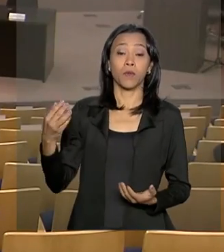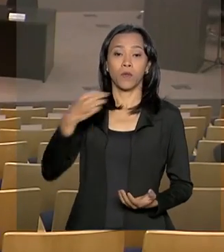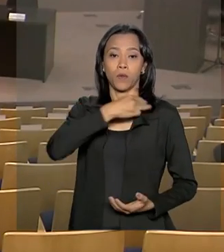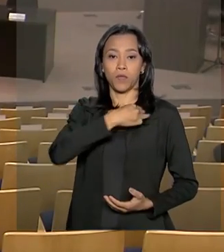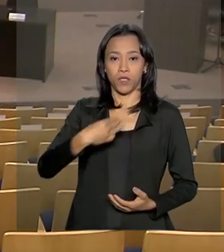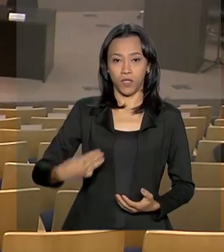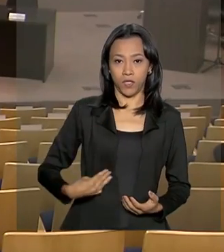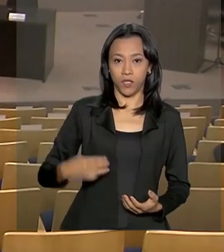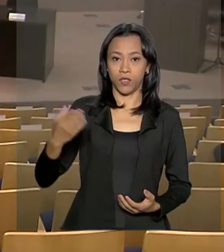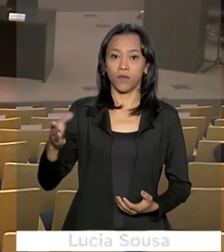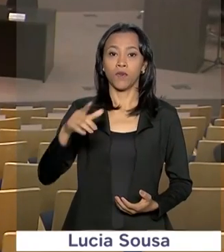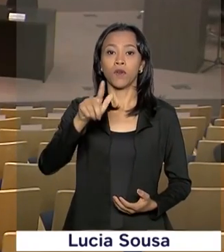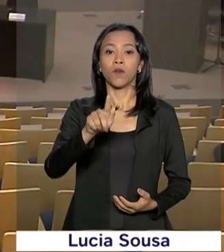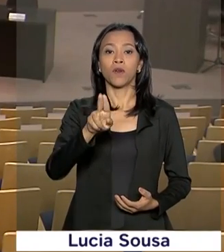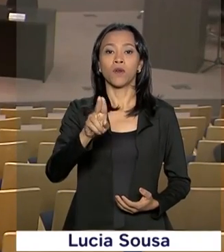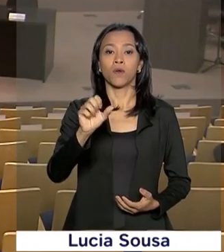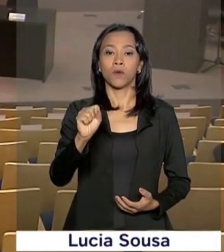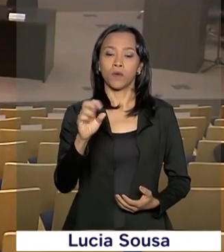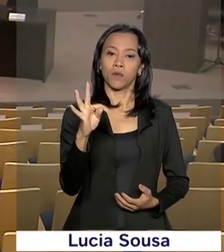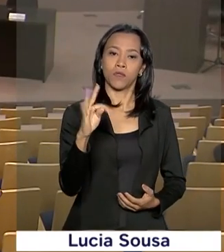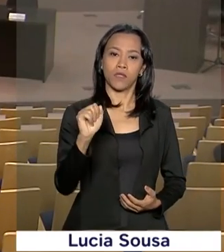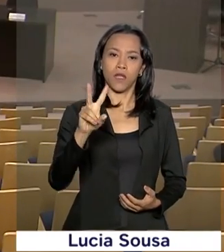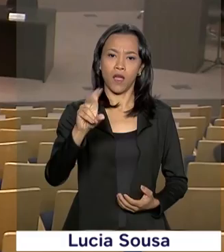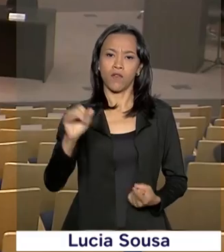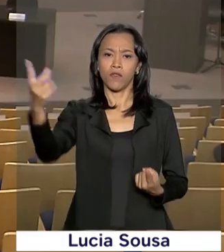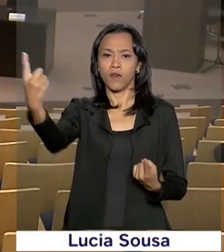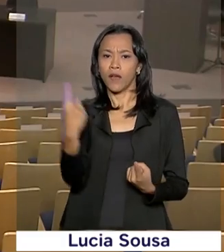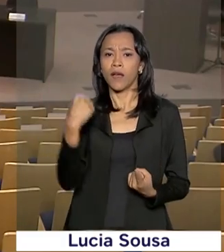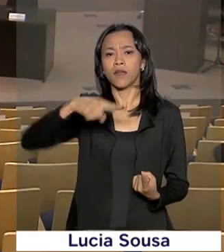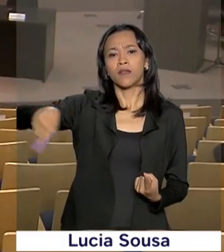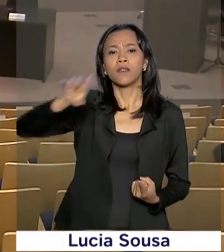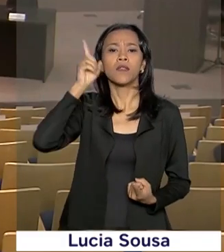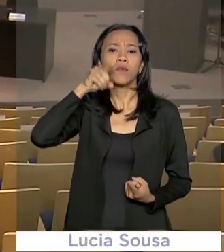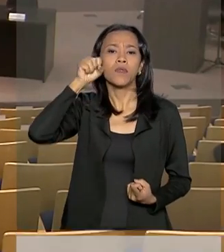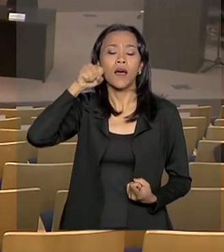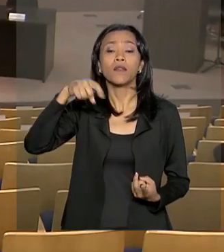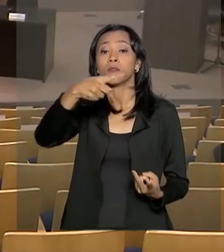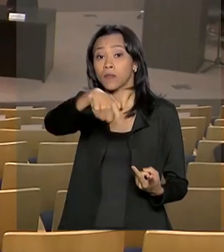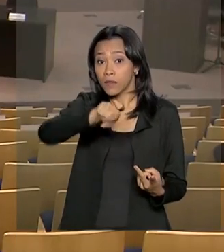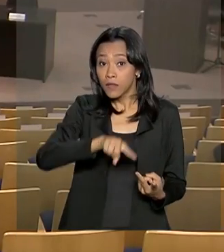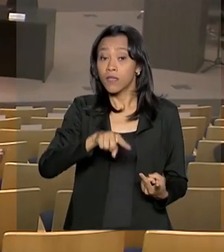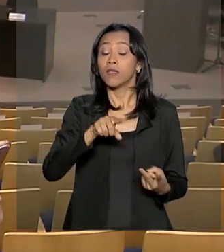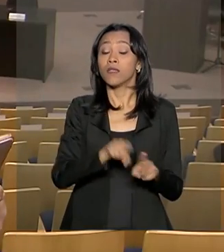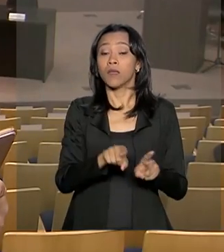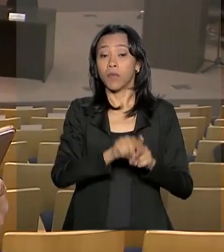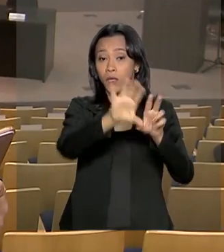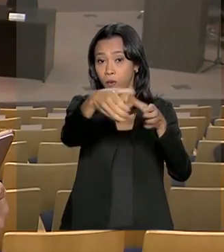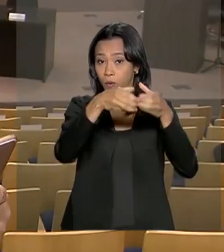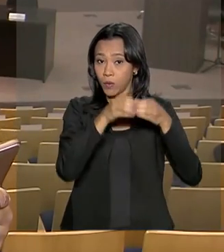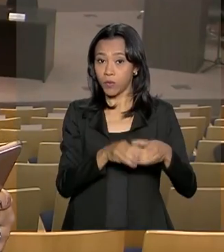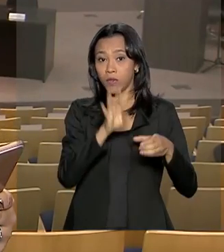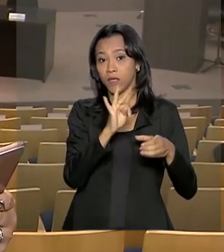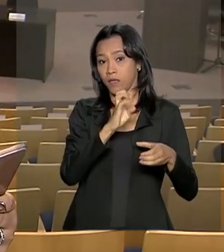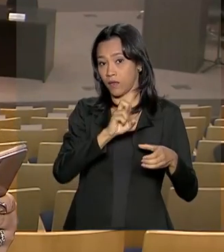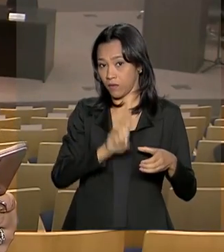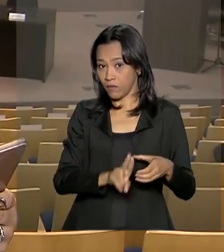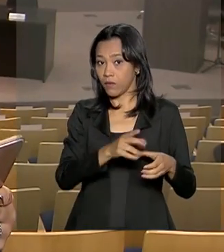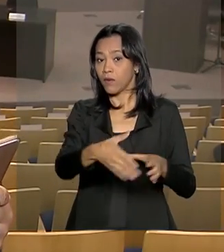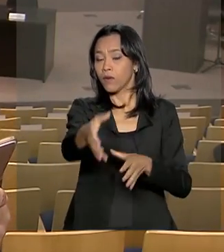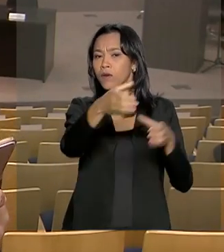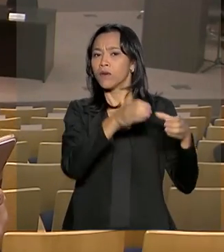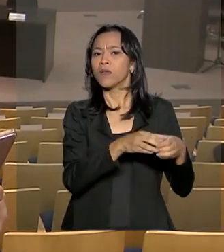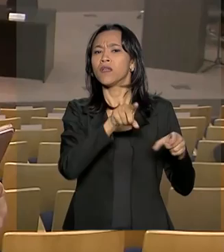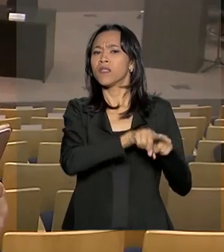receber parlamentares, representantes do Tribunal de Contas da União e governadores para a apresentação do Plano de Ações